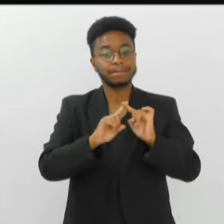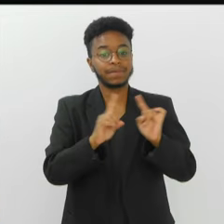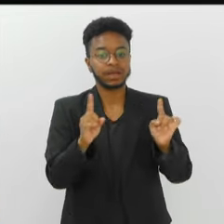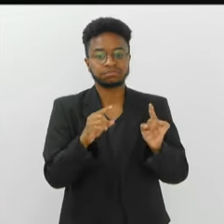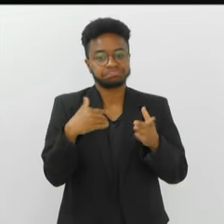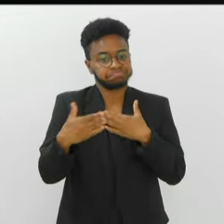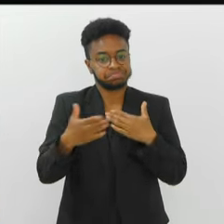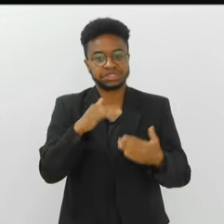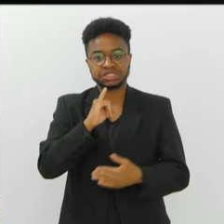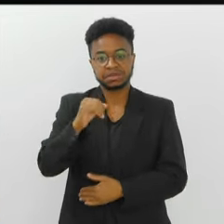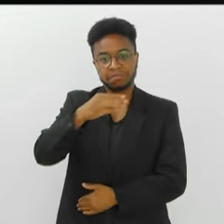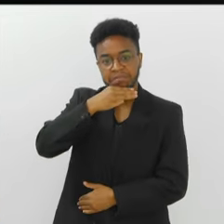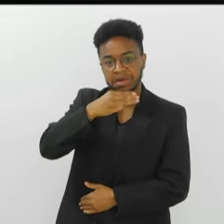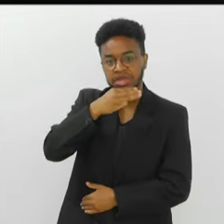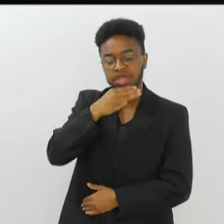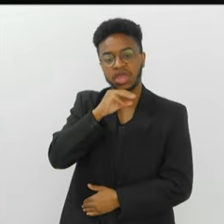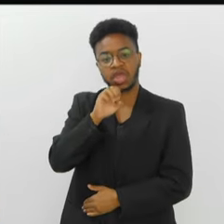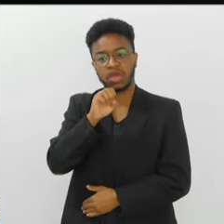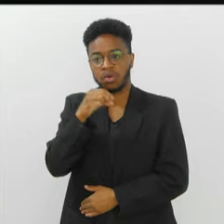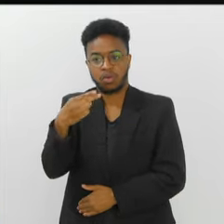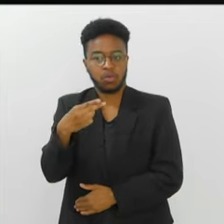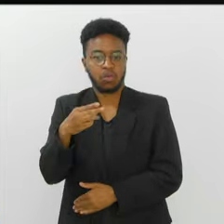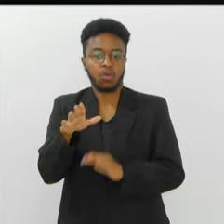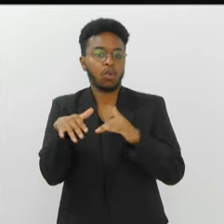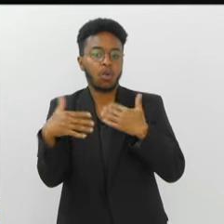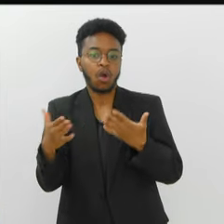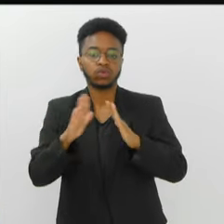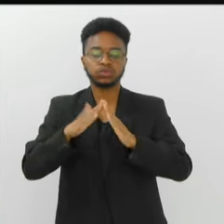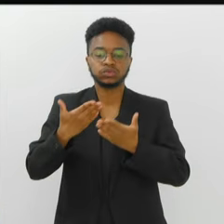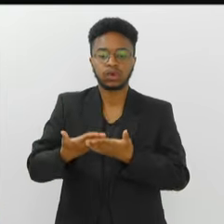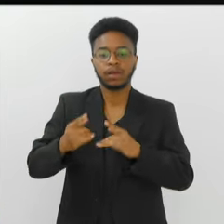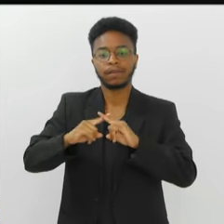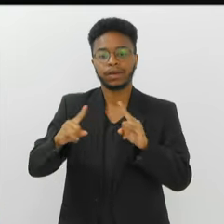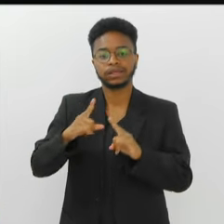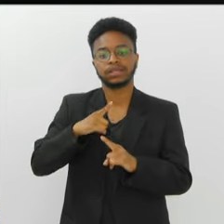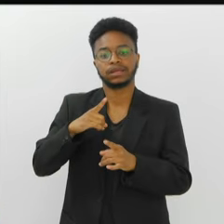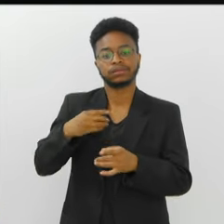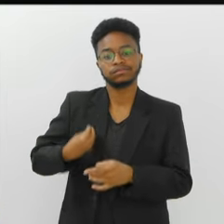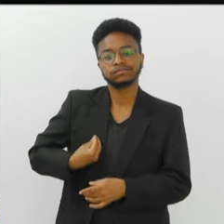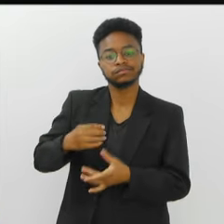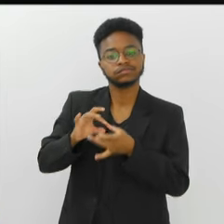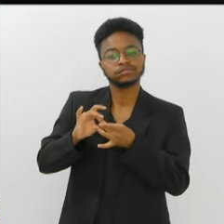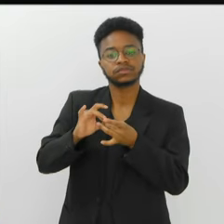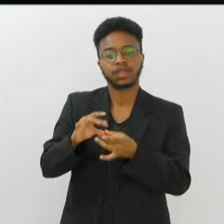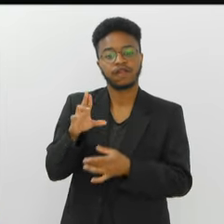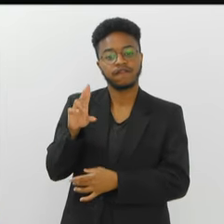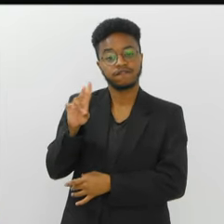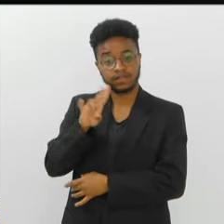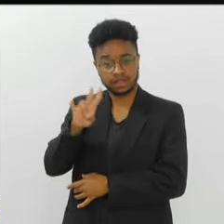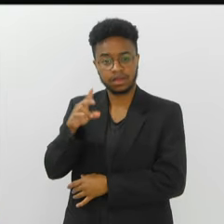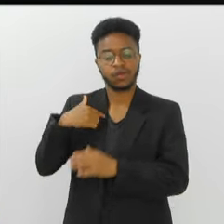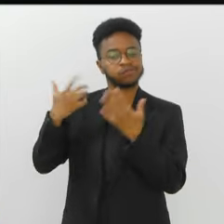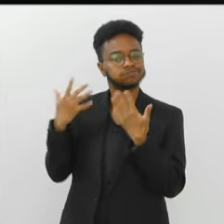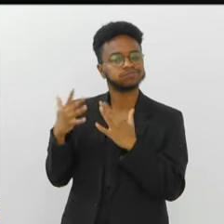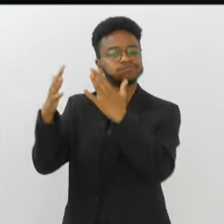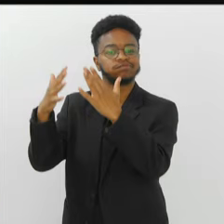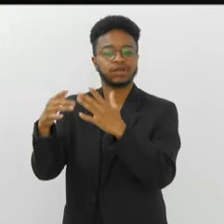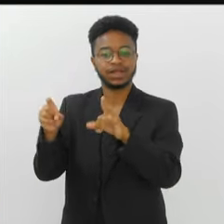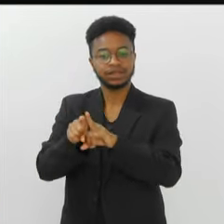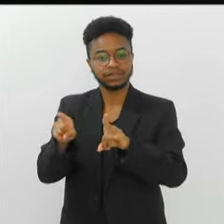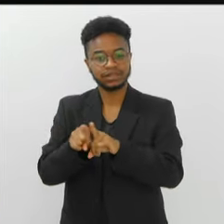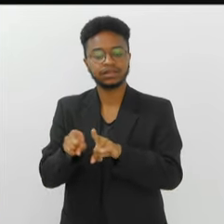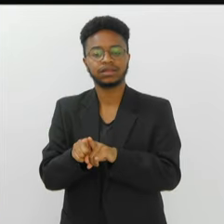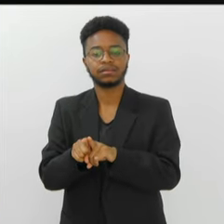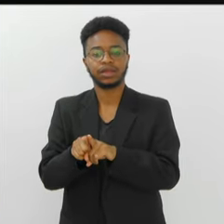Exato. Não importa se eu sou mangueirense, no entanto, eu vibro com o Paulo Barros fazendo a Vila Isabel, eu vibro com